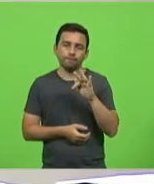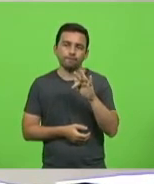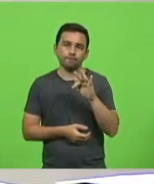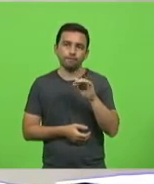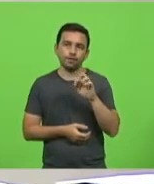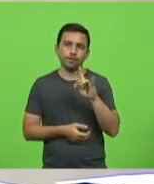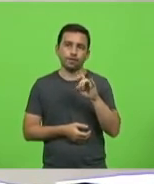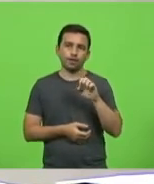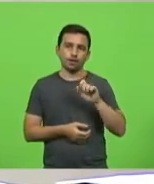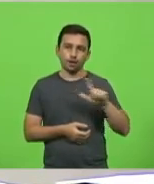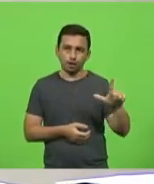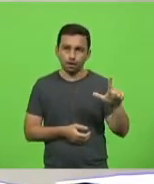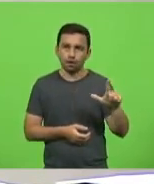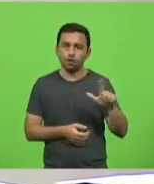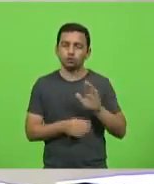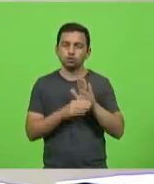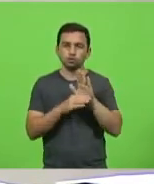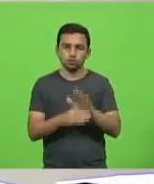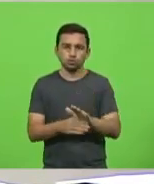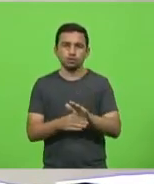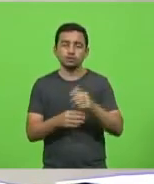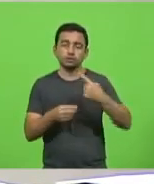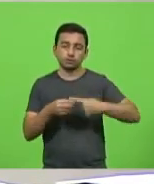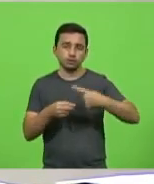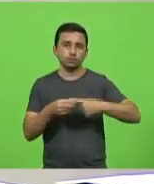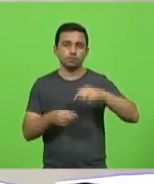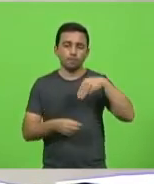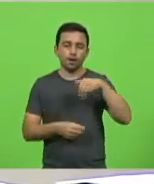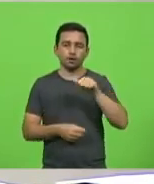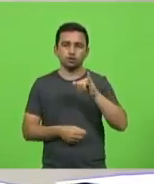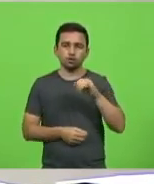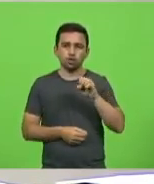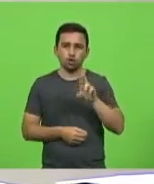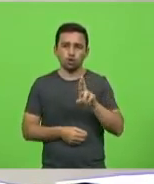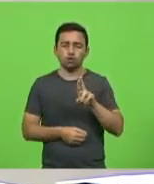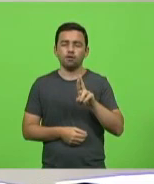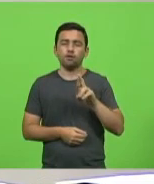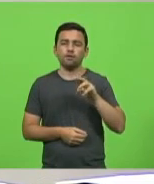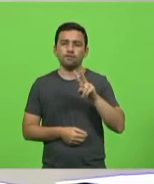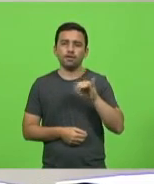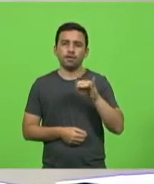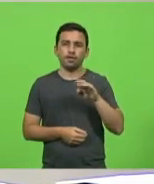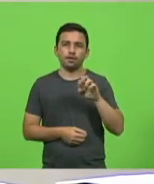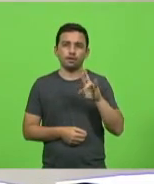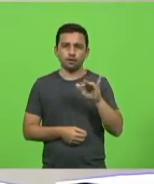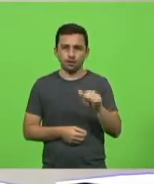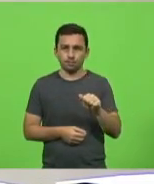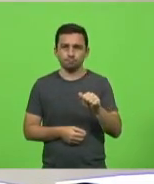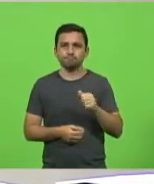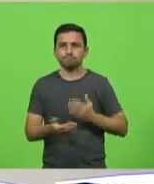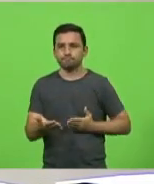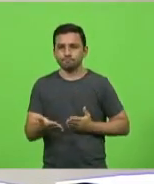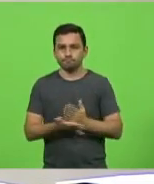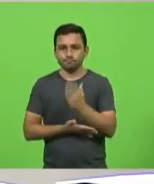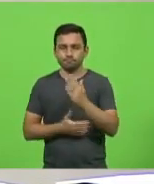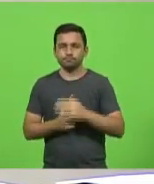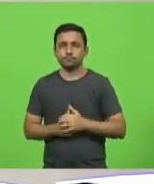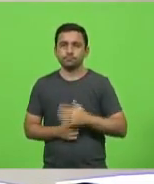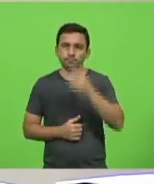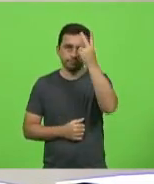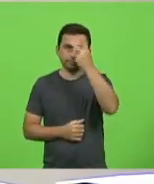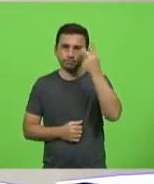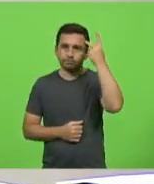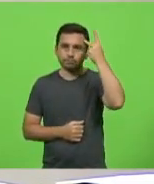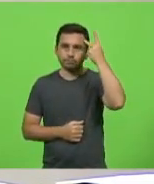empregos no município de Major Vieira. Em discussão, em votação, aprovado. Deputada Paulinha.